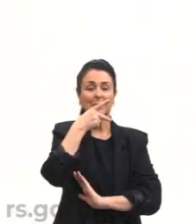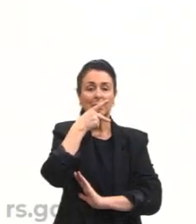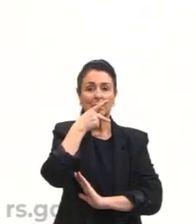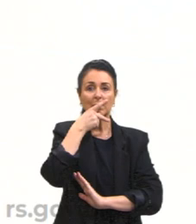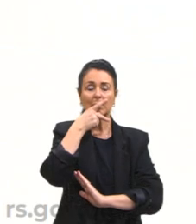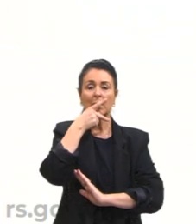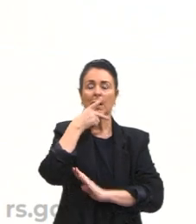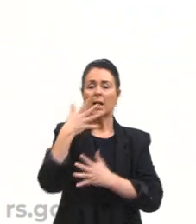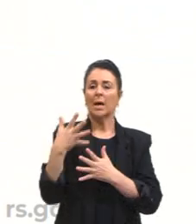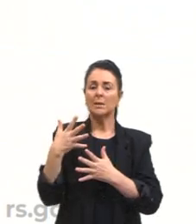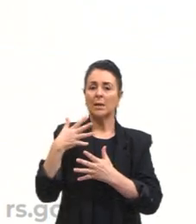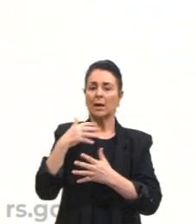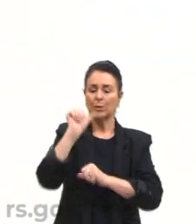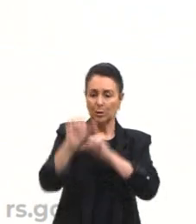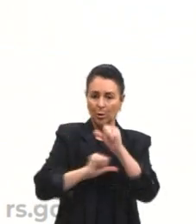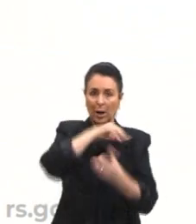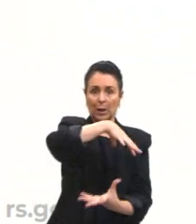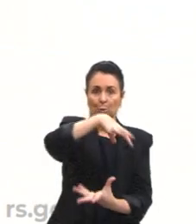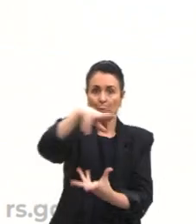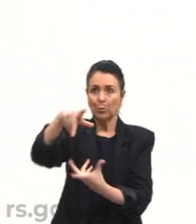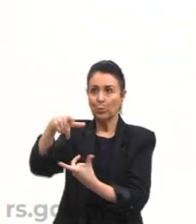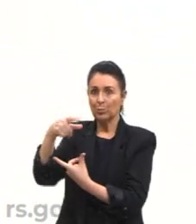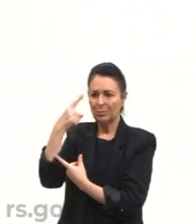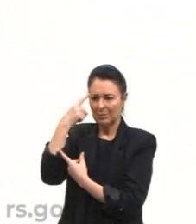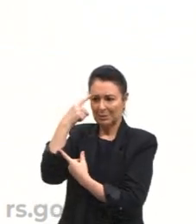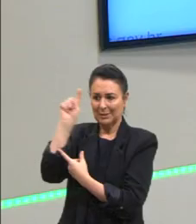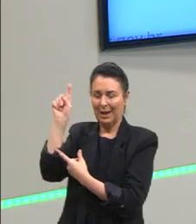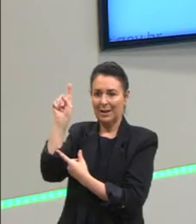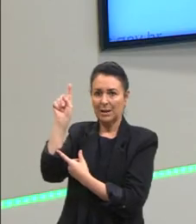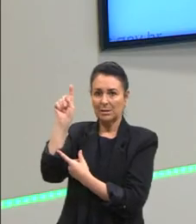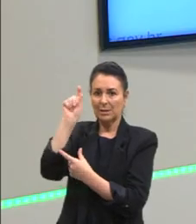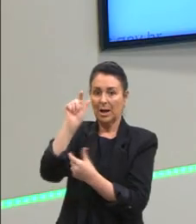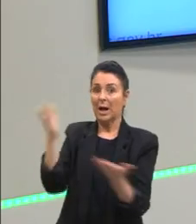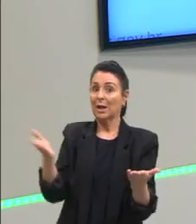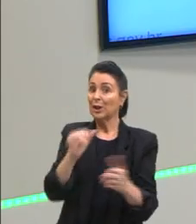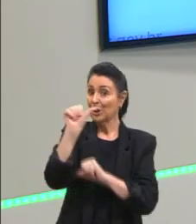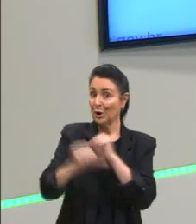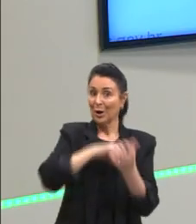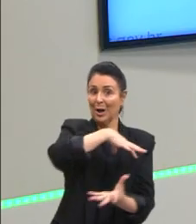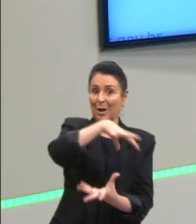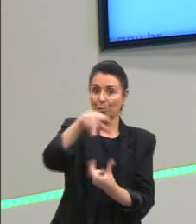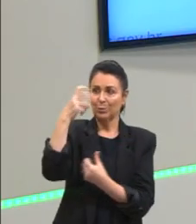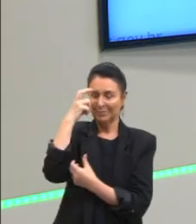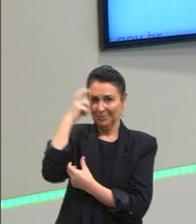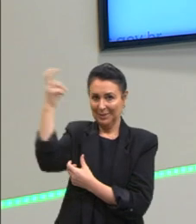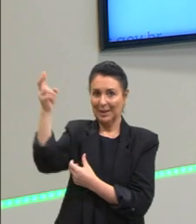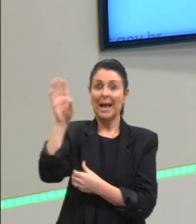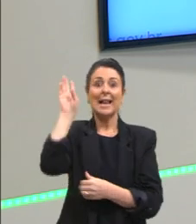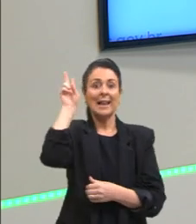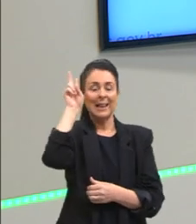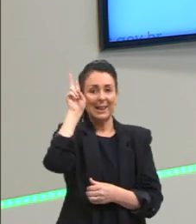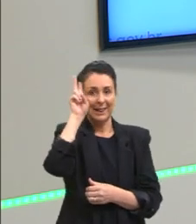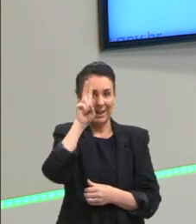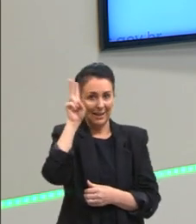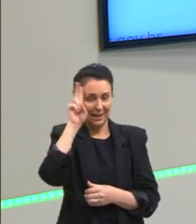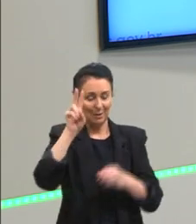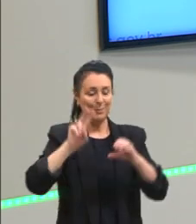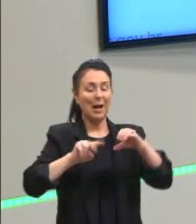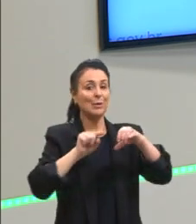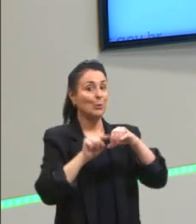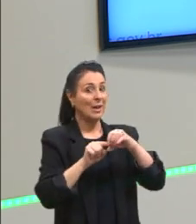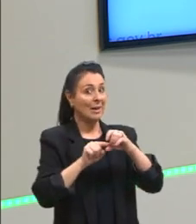passagem do mundo das ideias para o mundo inteligível. Lembre-se sempre do mito da caverna, isso é importante,